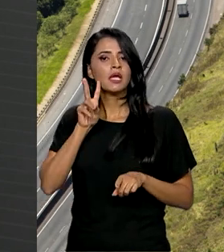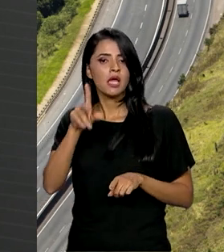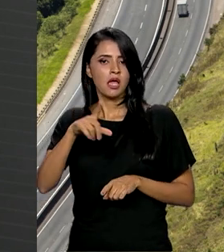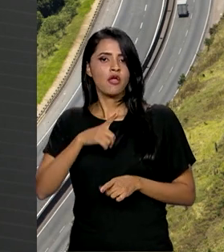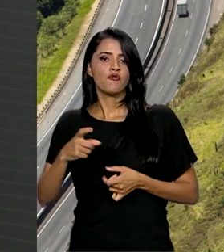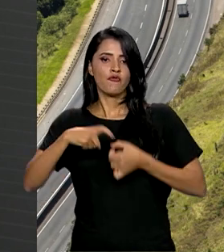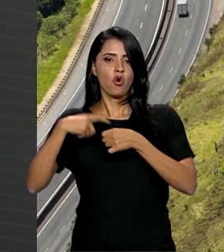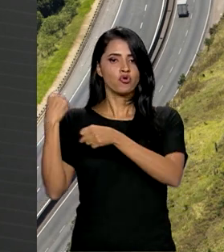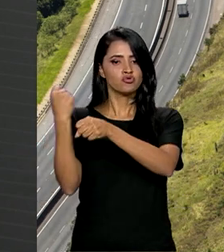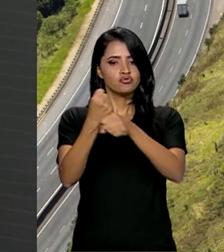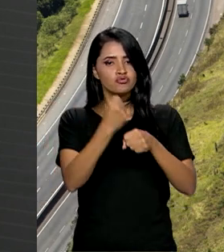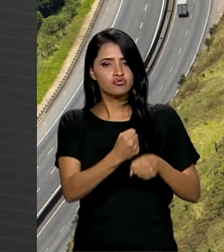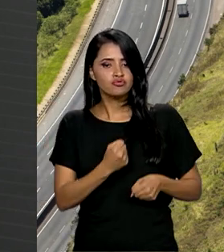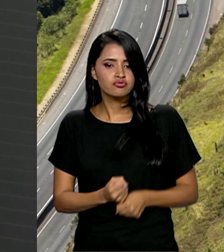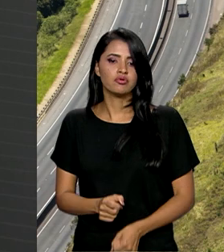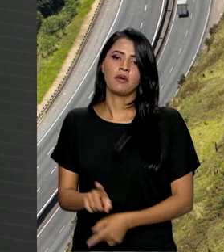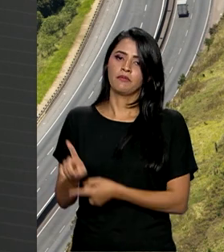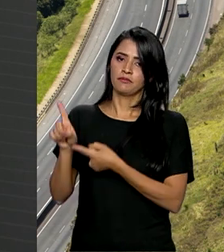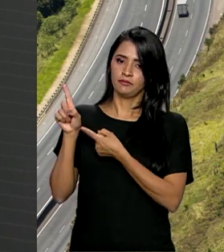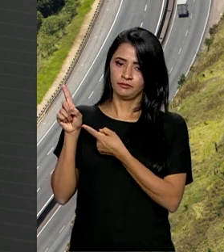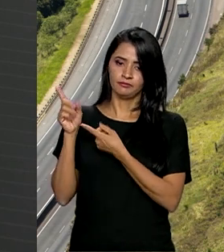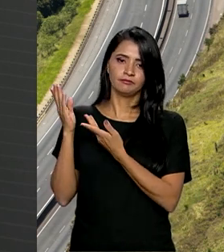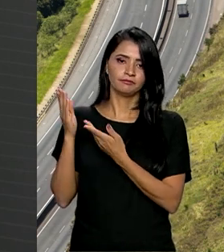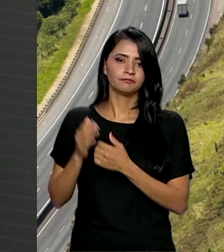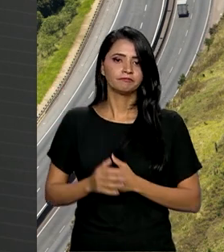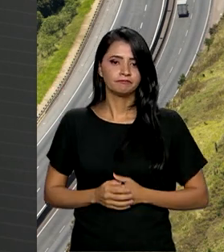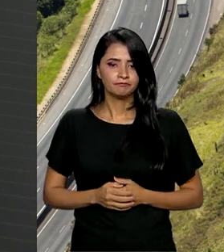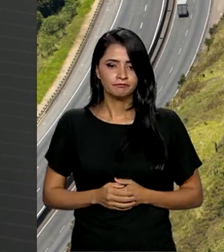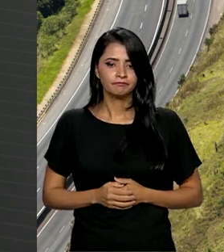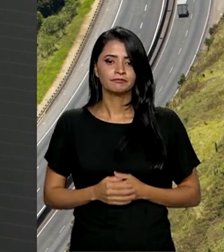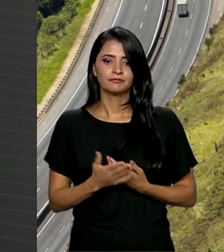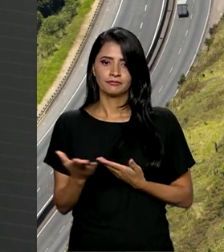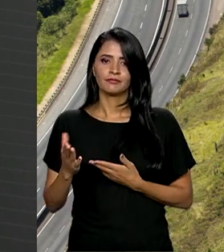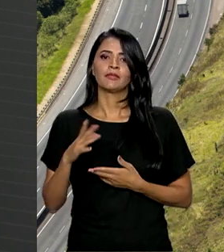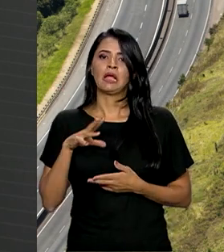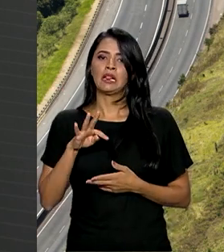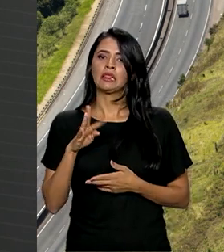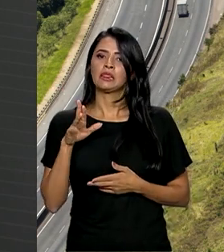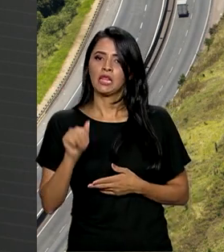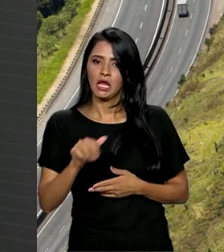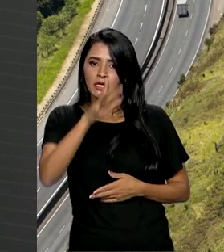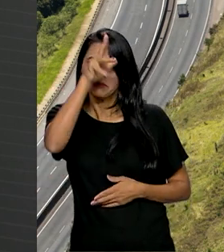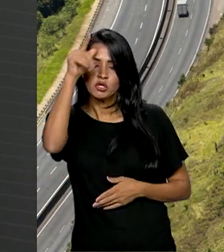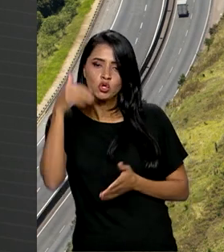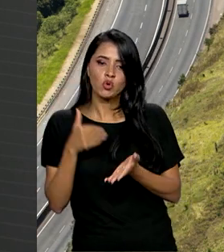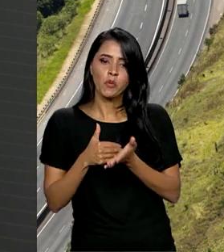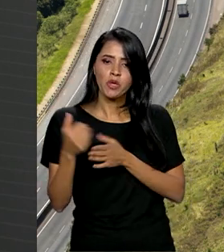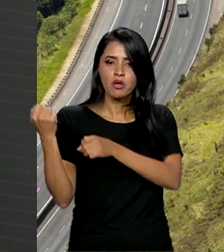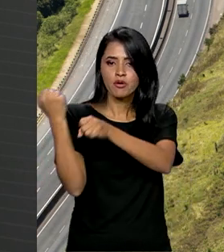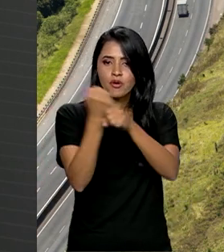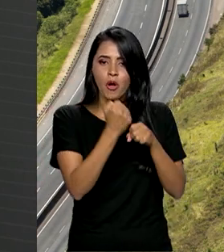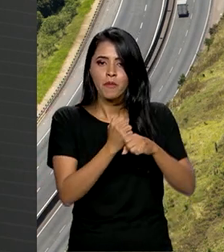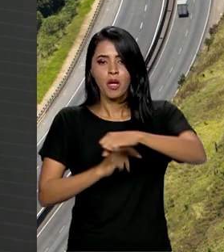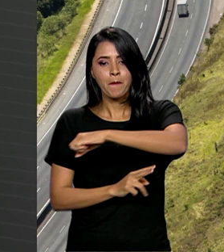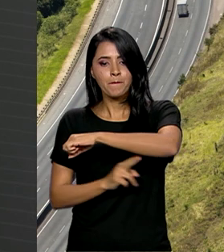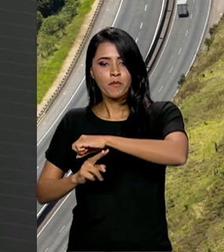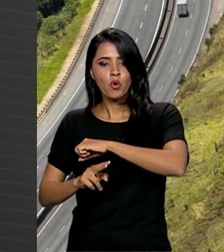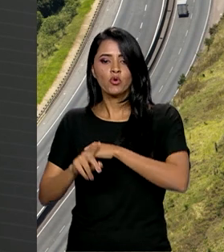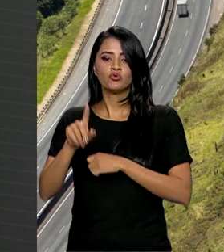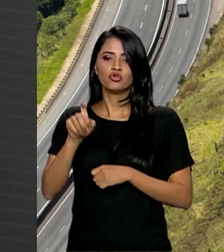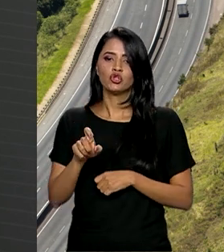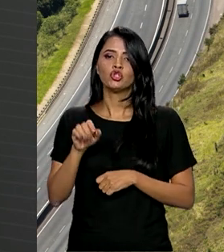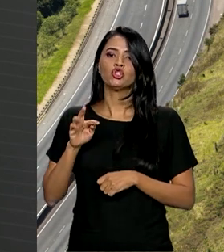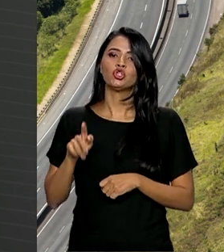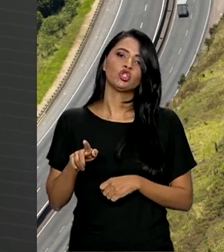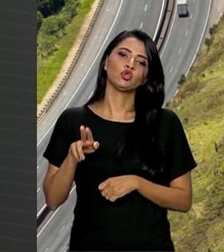a retomada das obras da BR-230 à Transamazônica, incluindo o início das obras da Ponte do Xingu. A